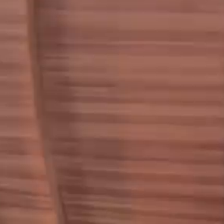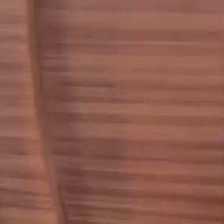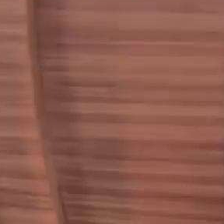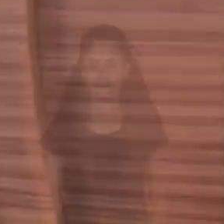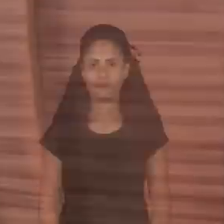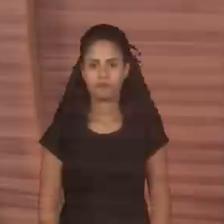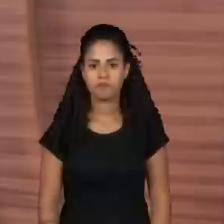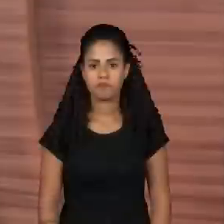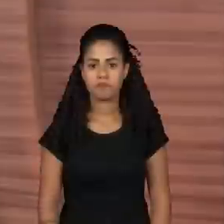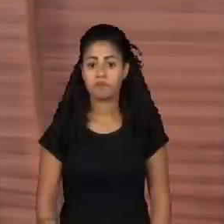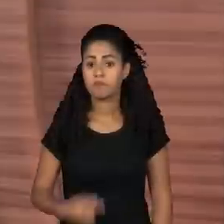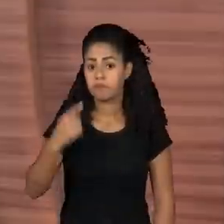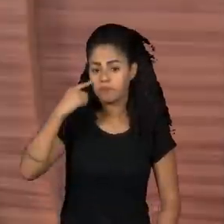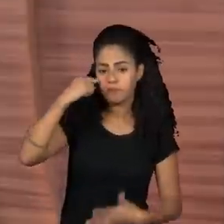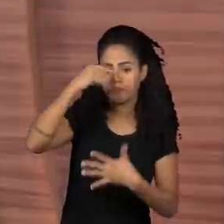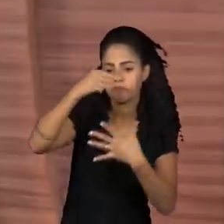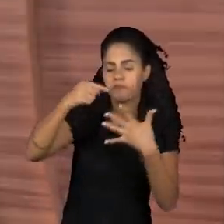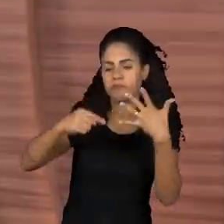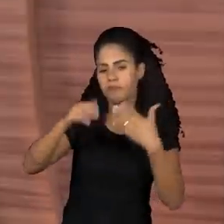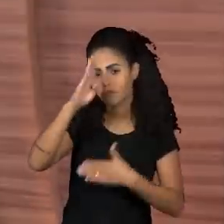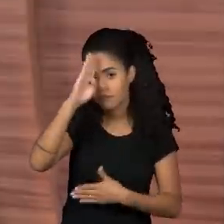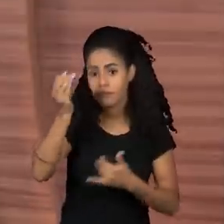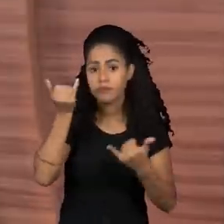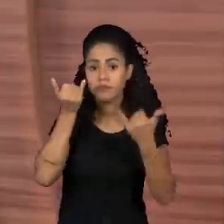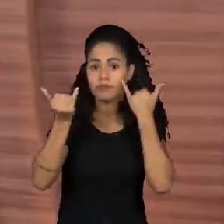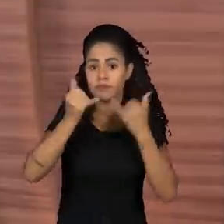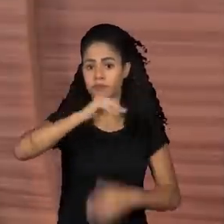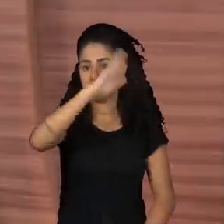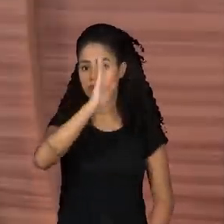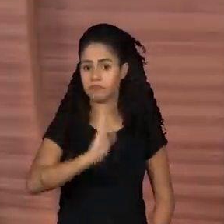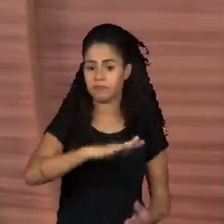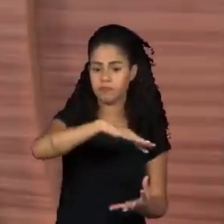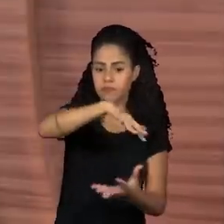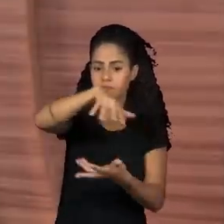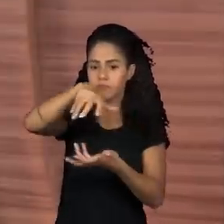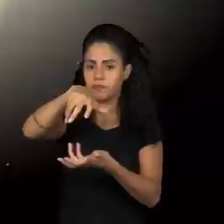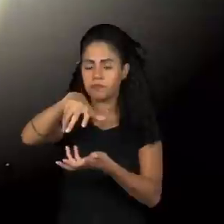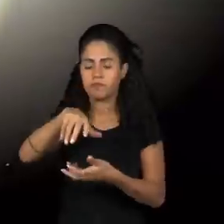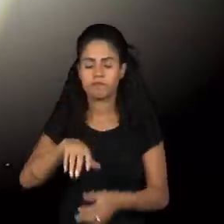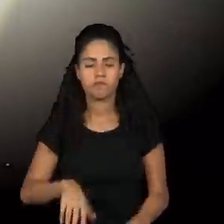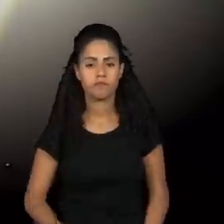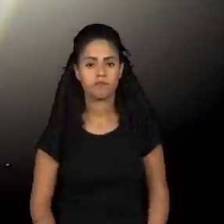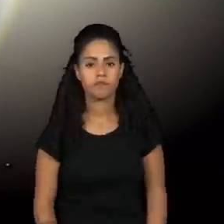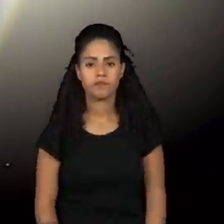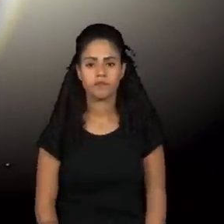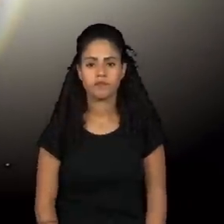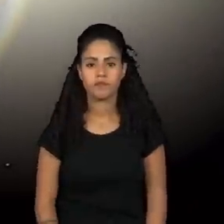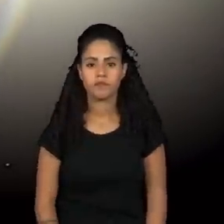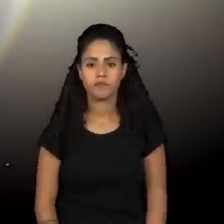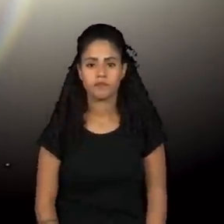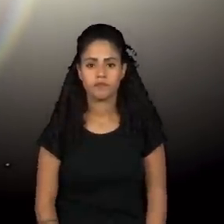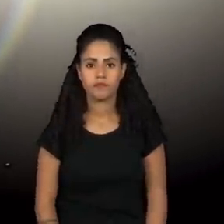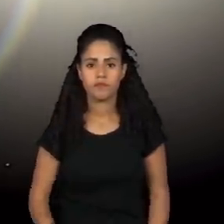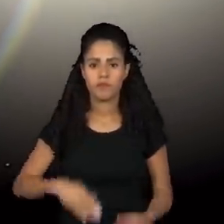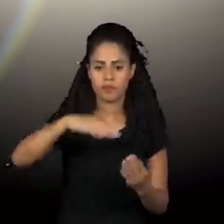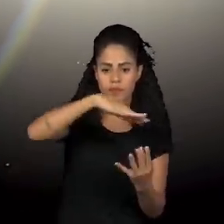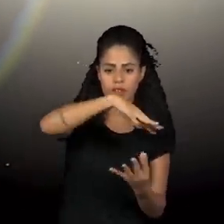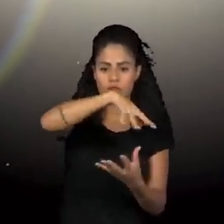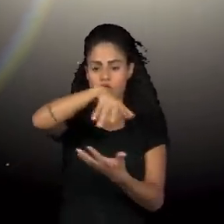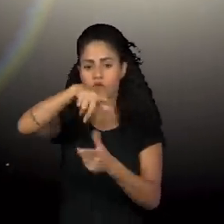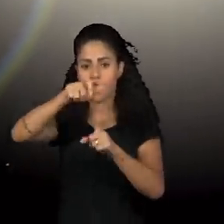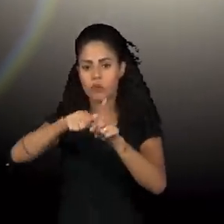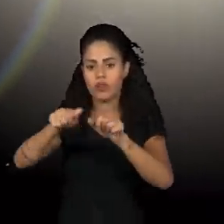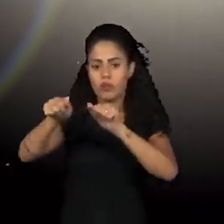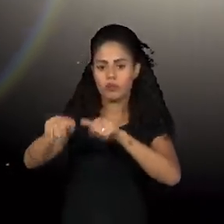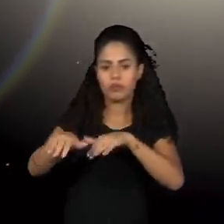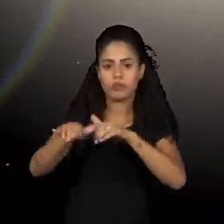Vamos às principais notícias socioambientais do Brasil e do mundo. A Terra tem o mês de setembro